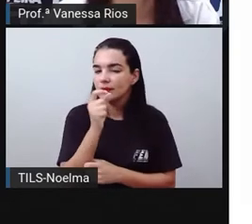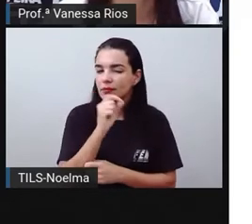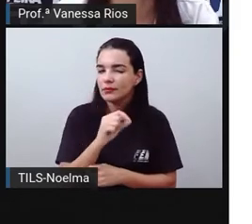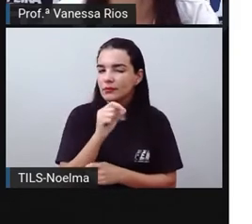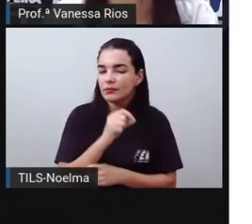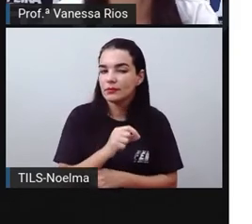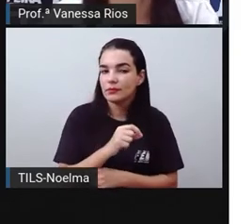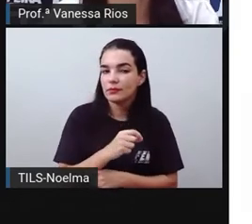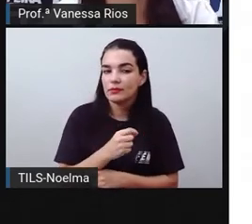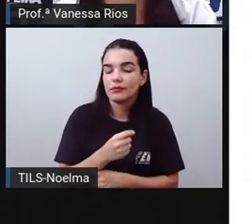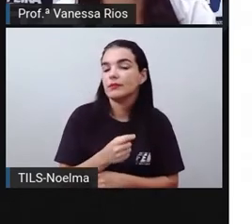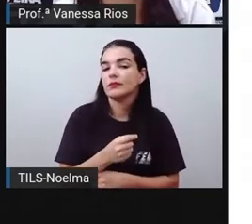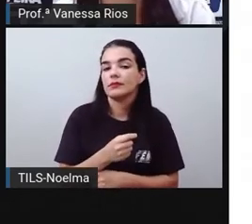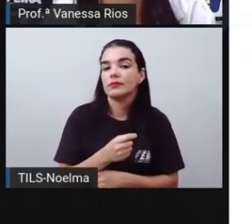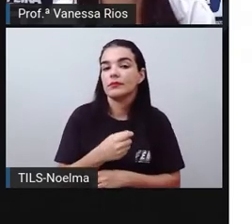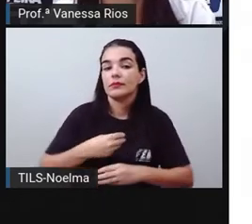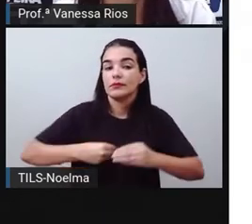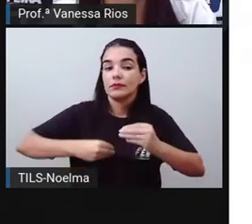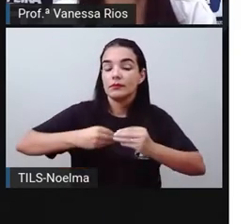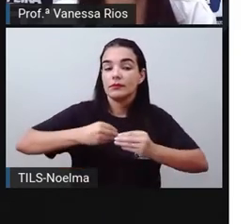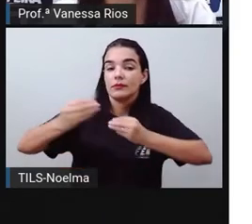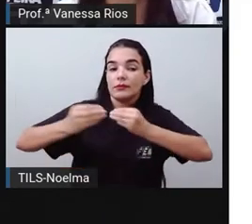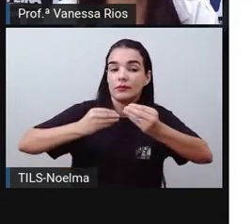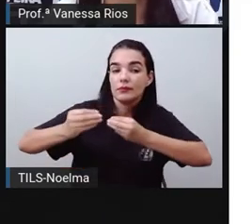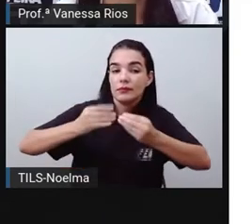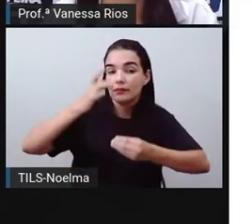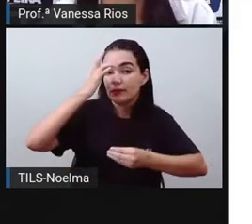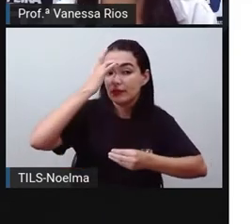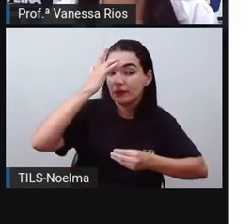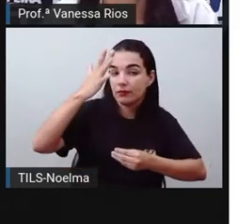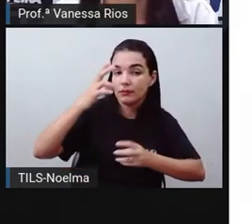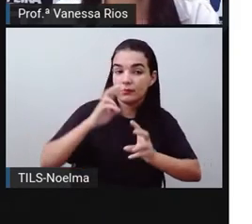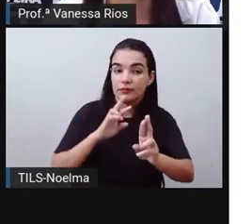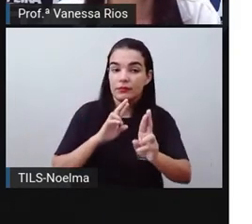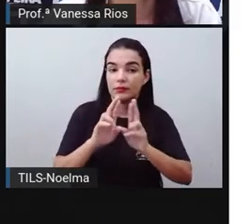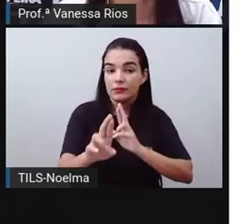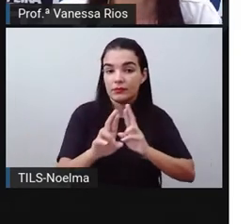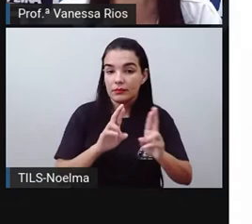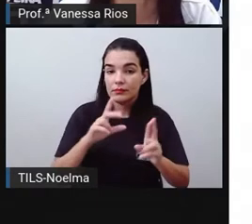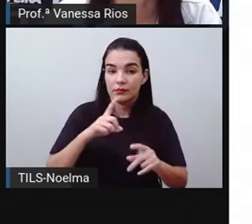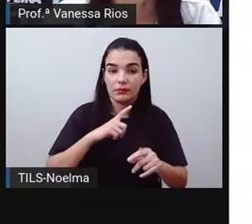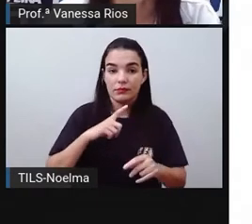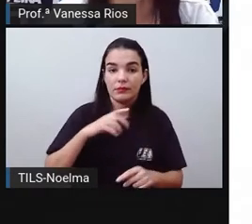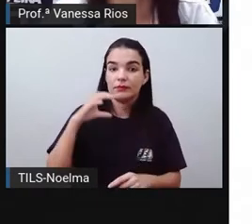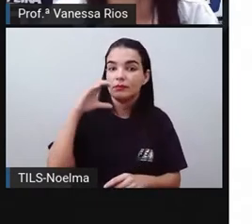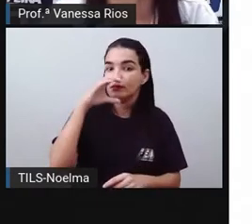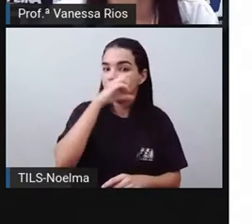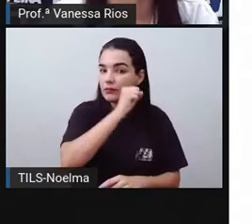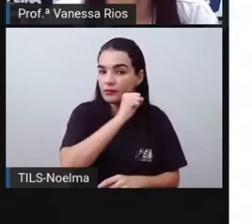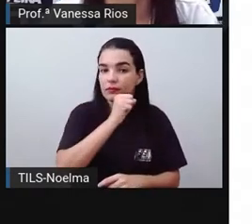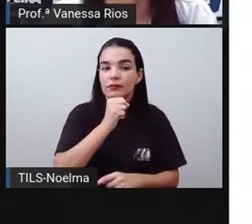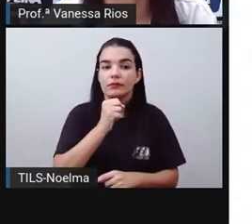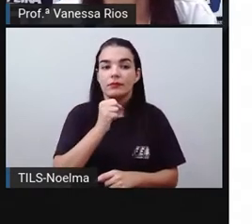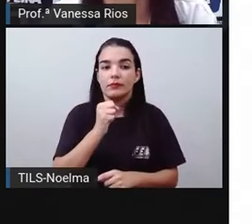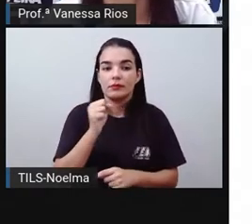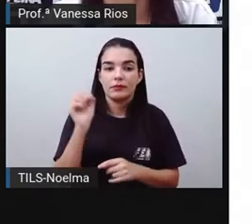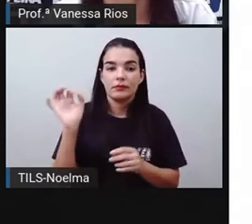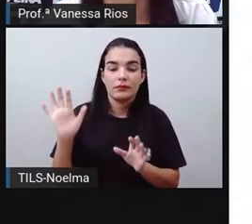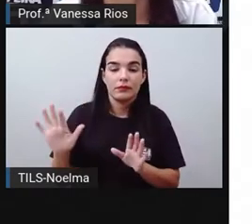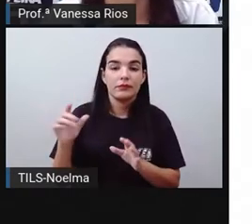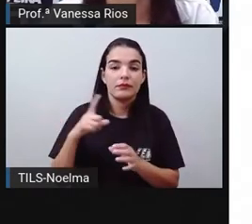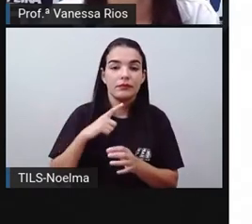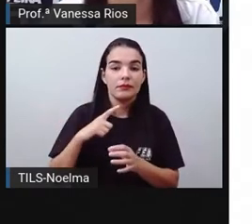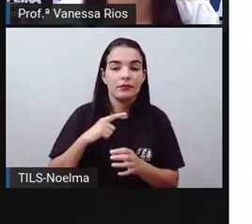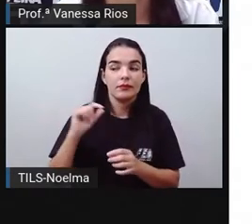tráfego, devido à utilização das vias terrestres, possui agilidade de transporte, elimina o manuseio